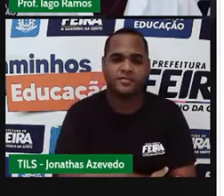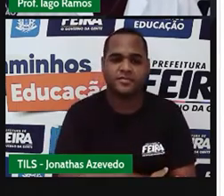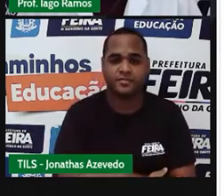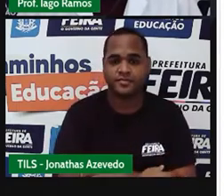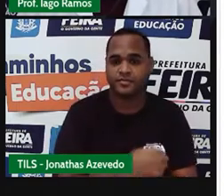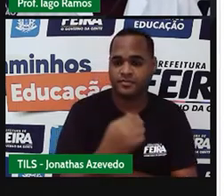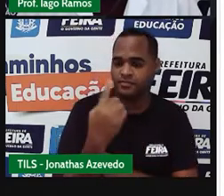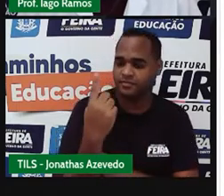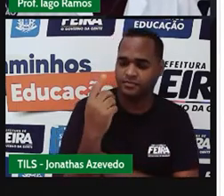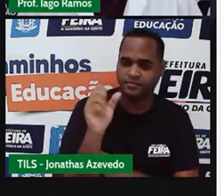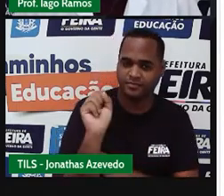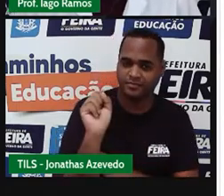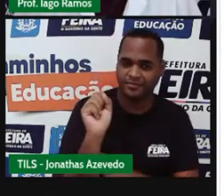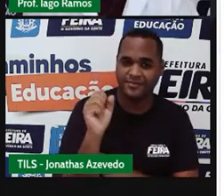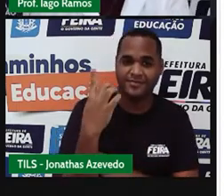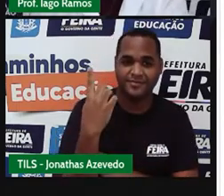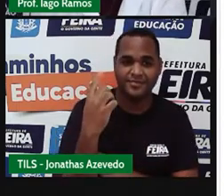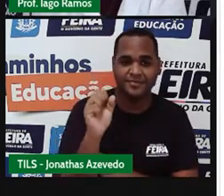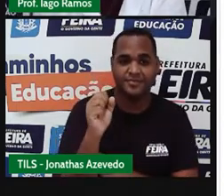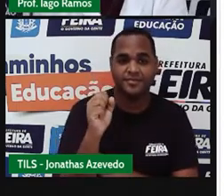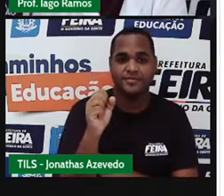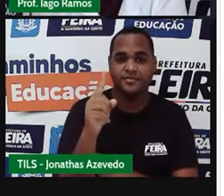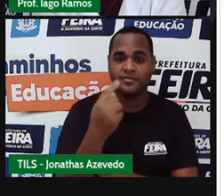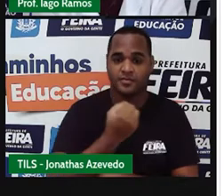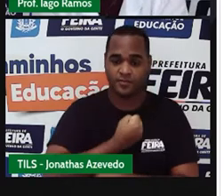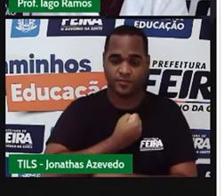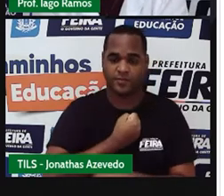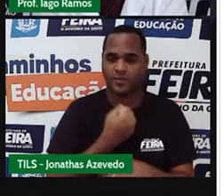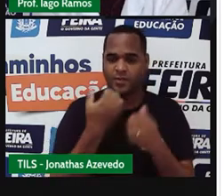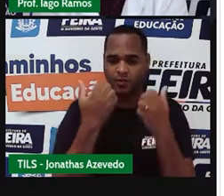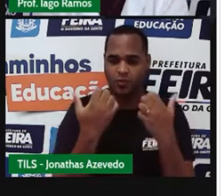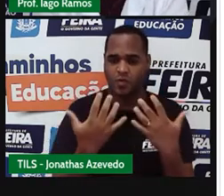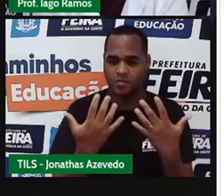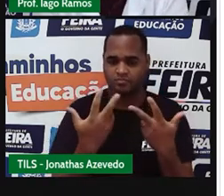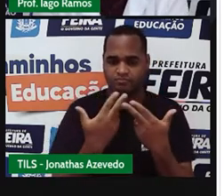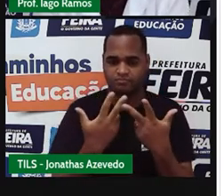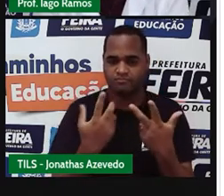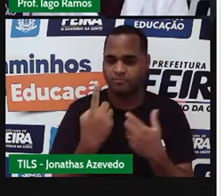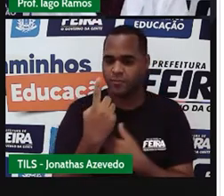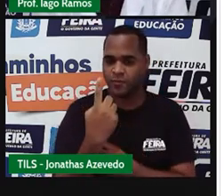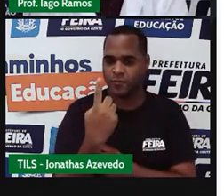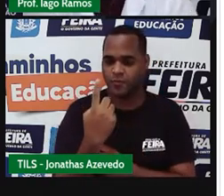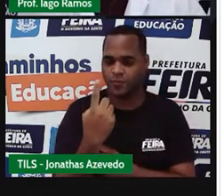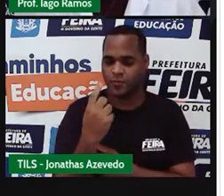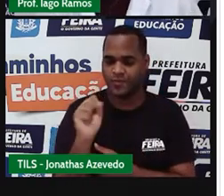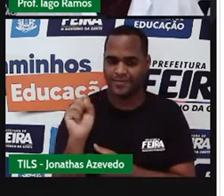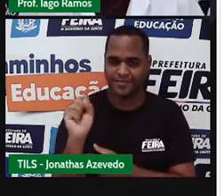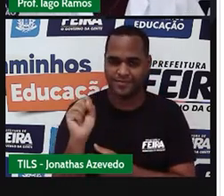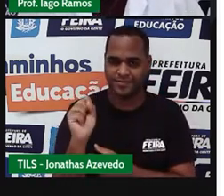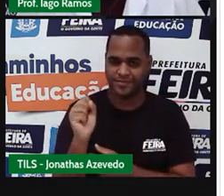18. 18 é o número formado pelos algarismos 1 e 8.